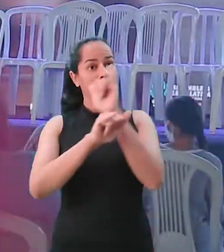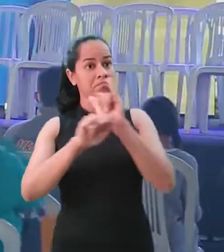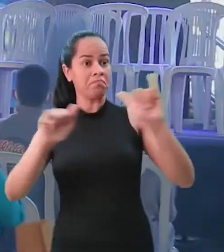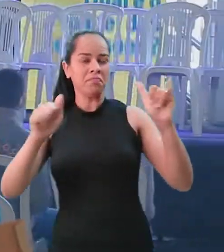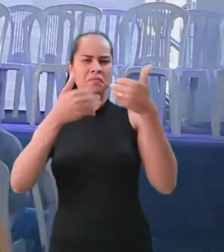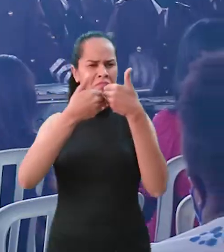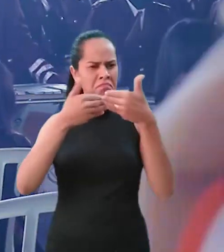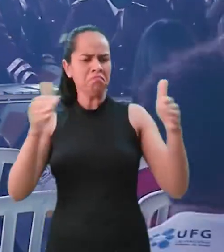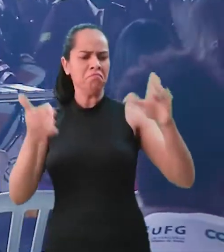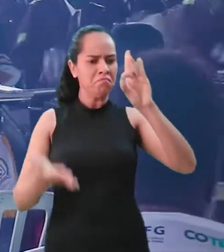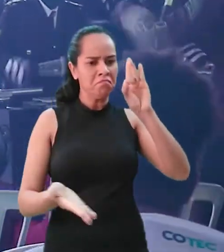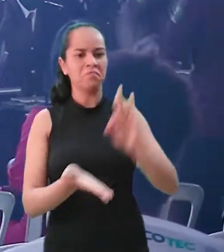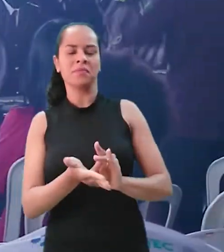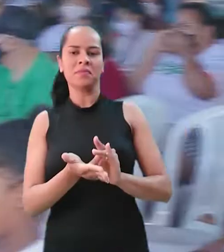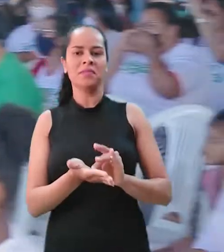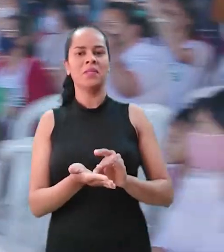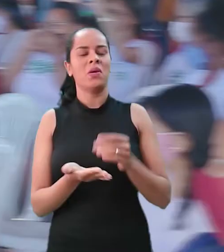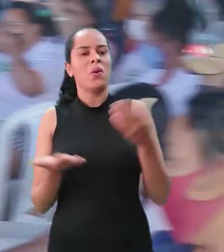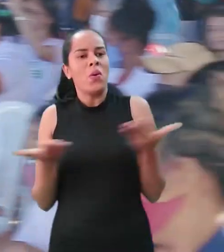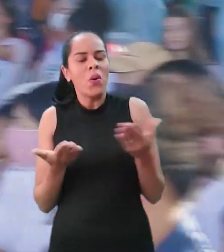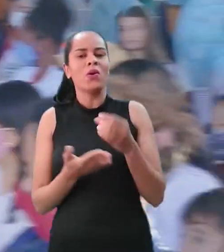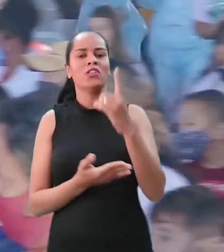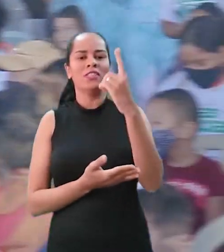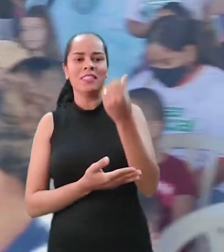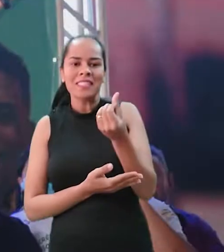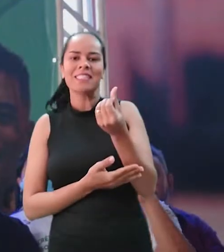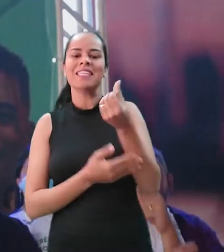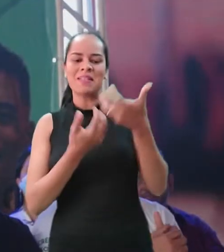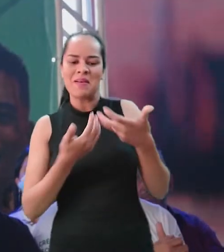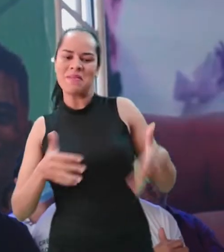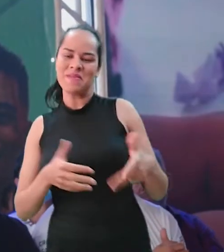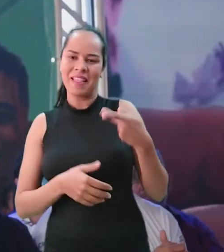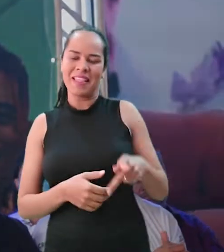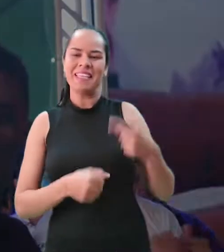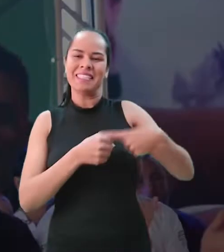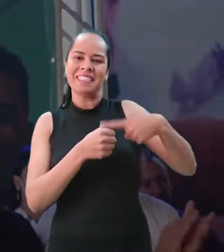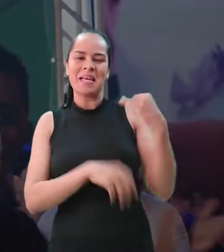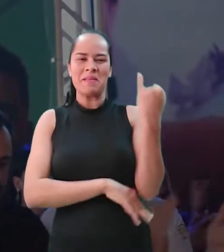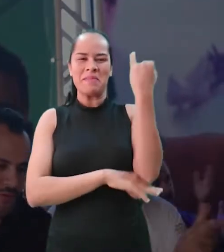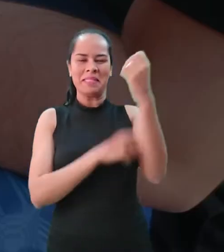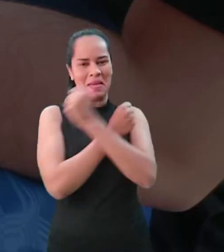Está aberta oficialmente a 16ª edição do Alegua Ativa aqui na cidade de Itapazim.